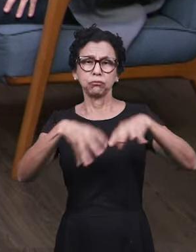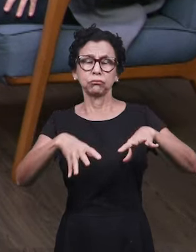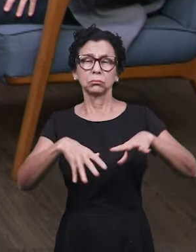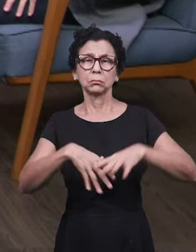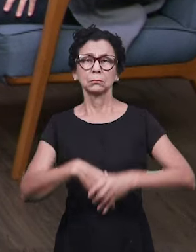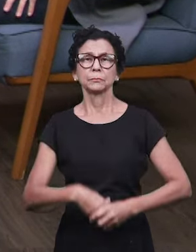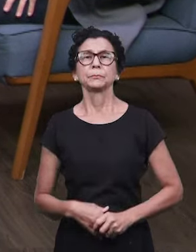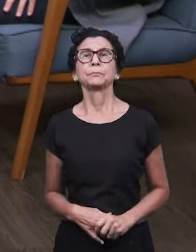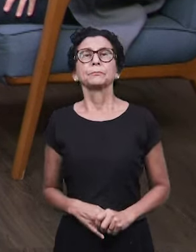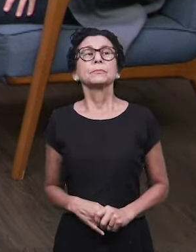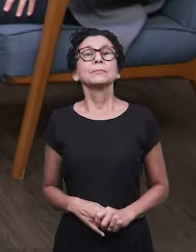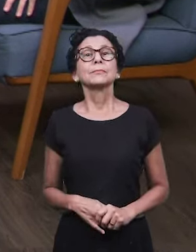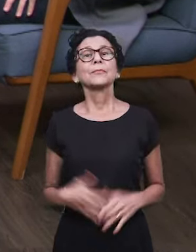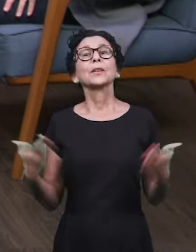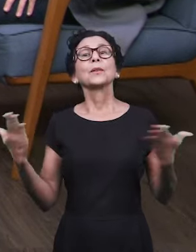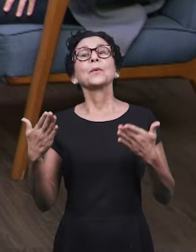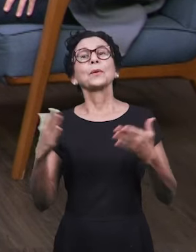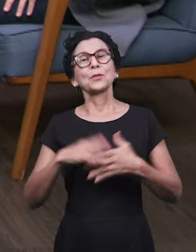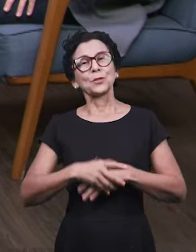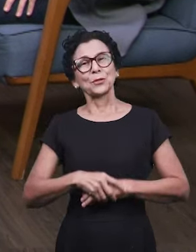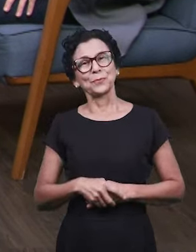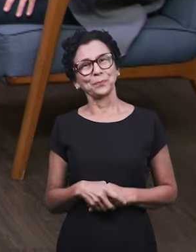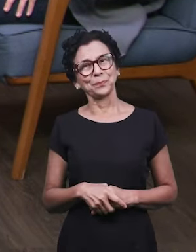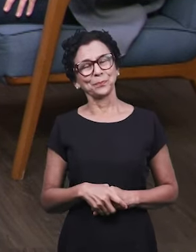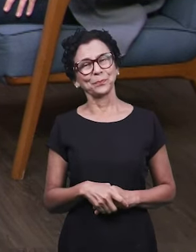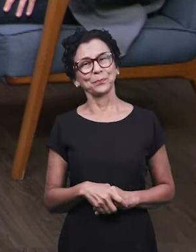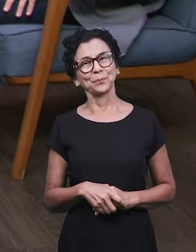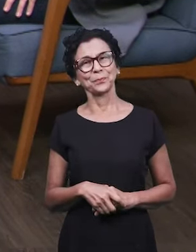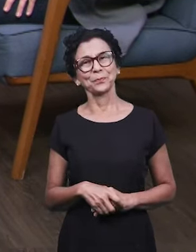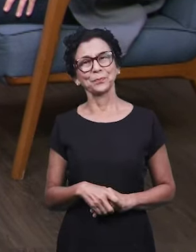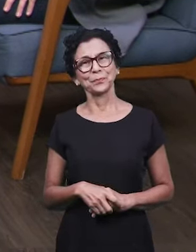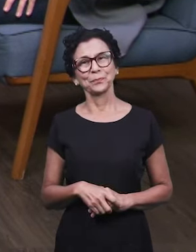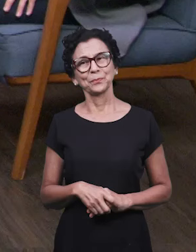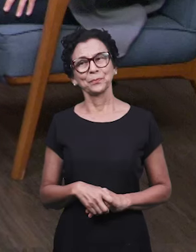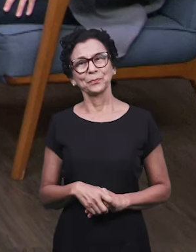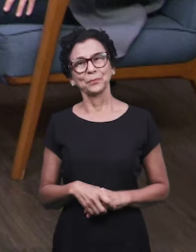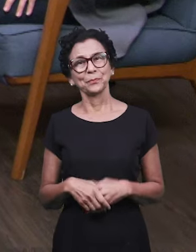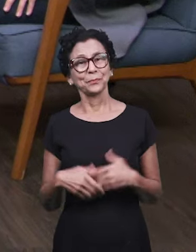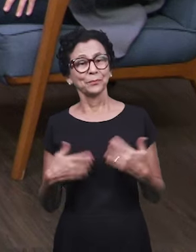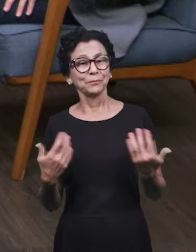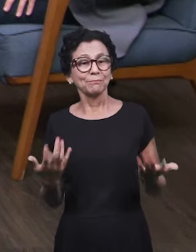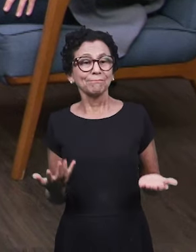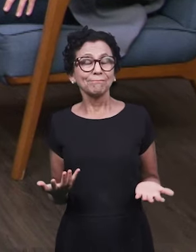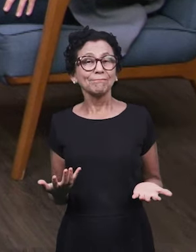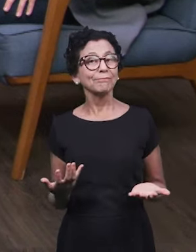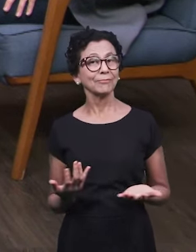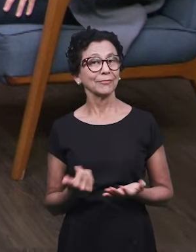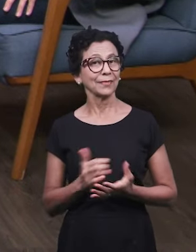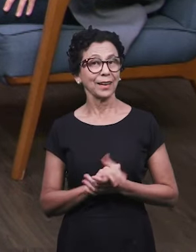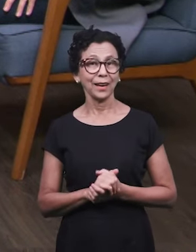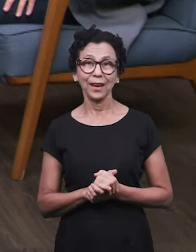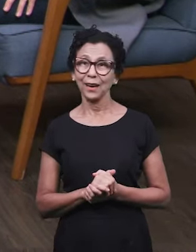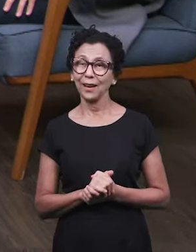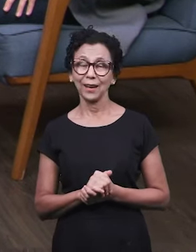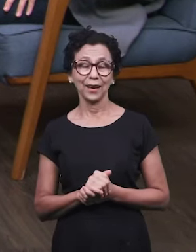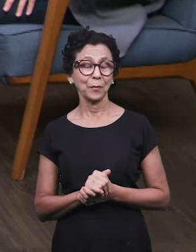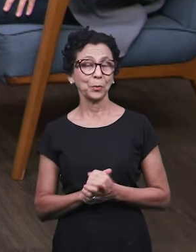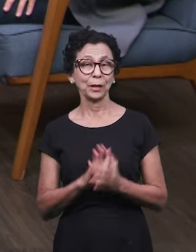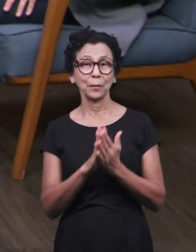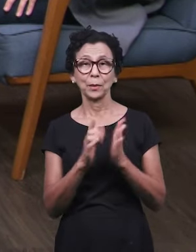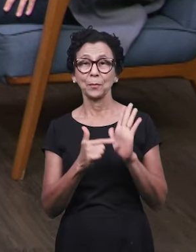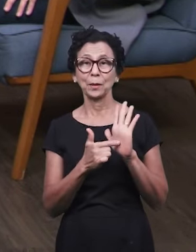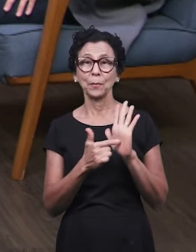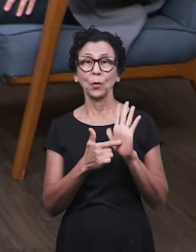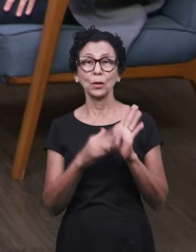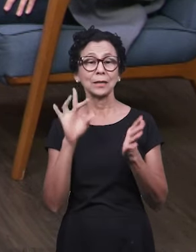Como é o mundo que nós estamos vendo hoje? É como se a gente estivesse lendo aqui a manchete de jornal dos dias de